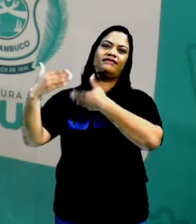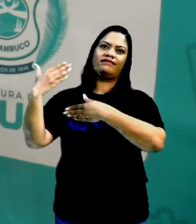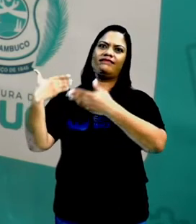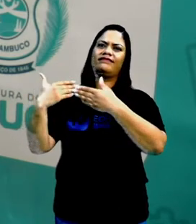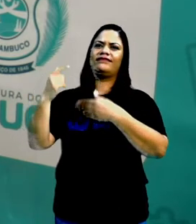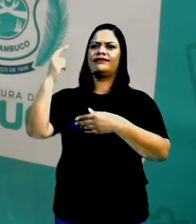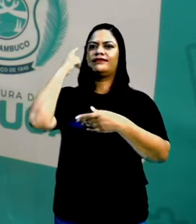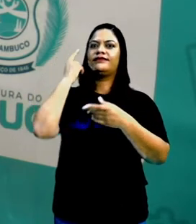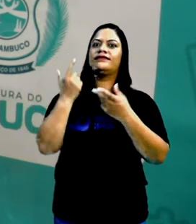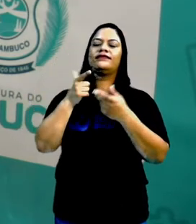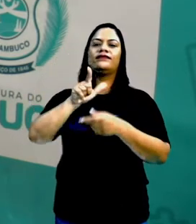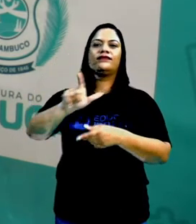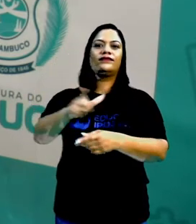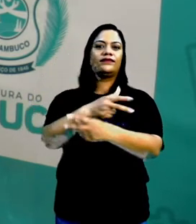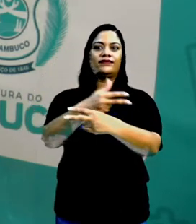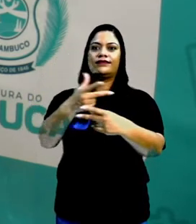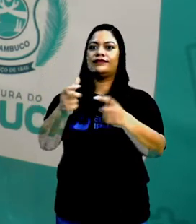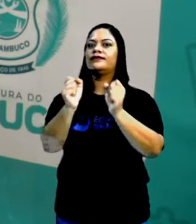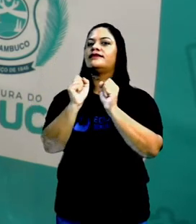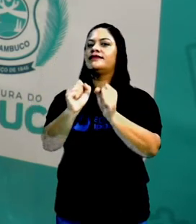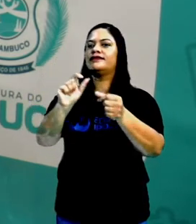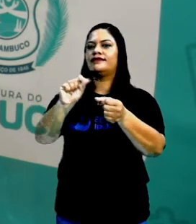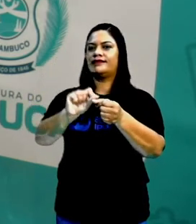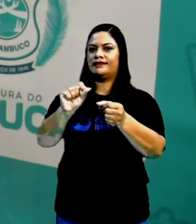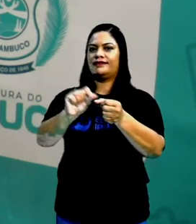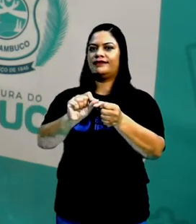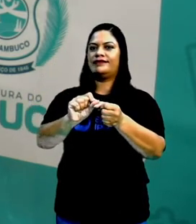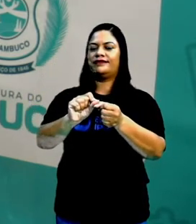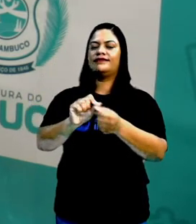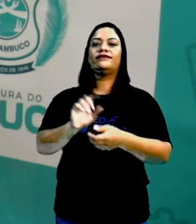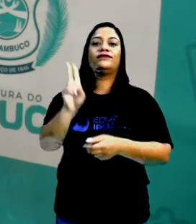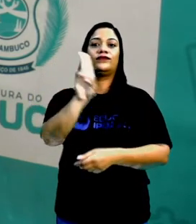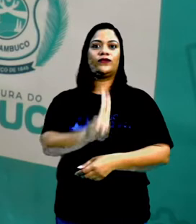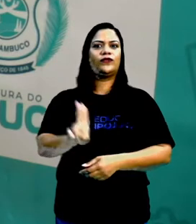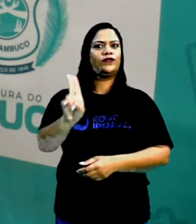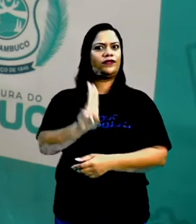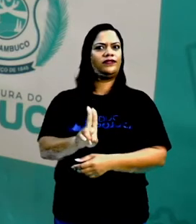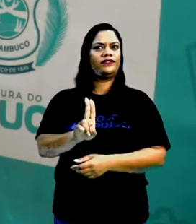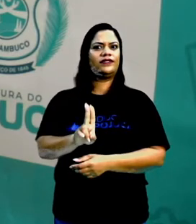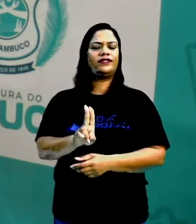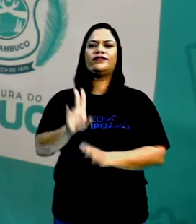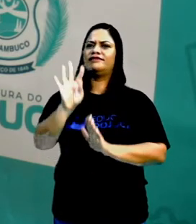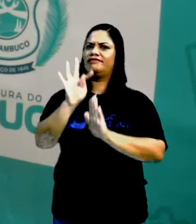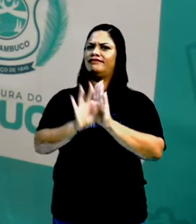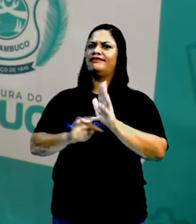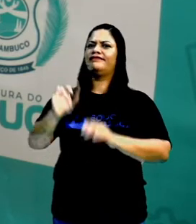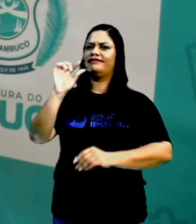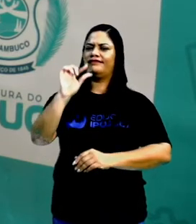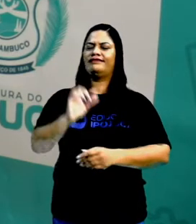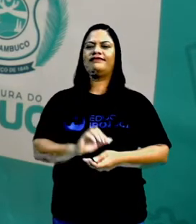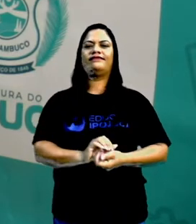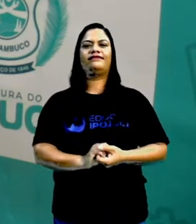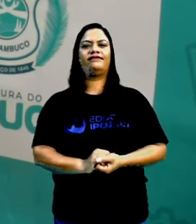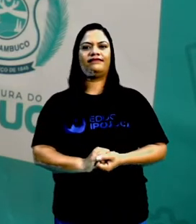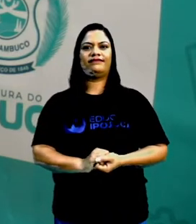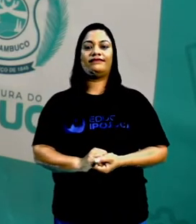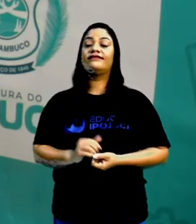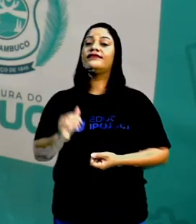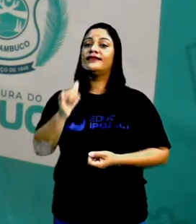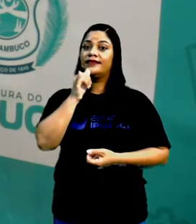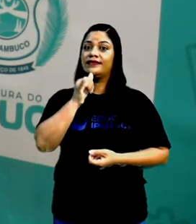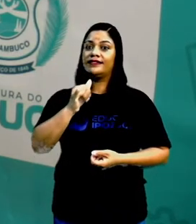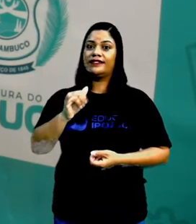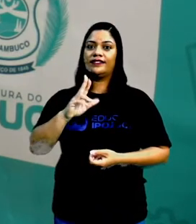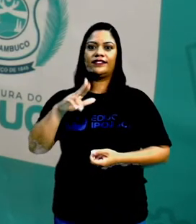outras coisas Que eles poderiam Criar Através De um pequeno texto E assim Com as informações